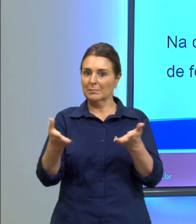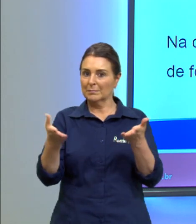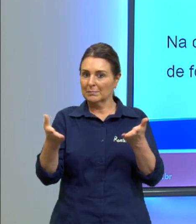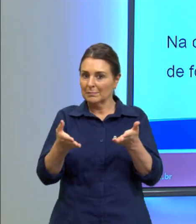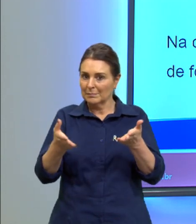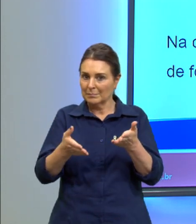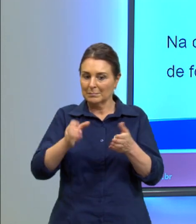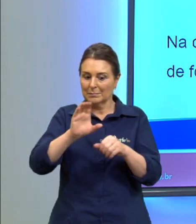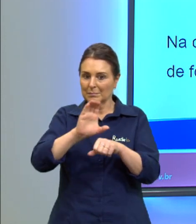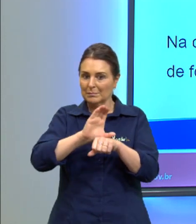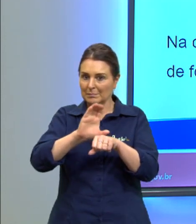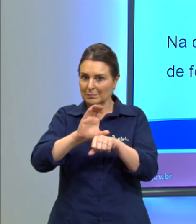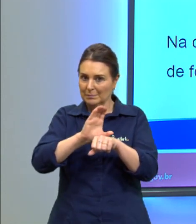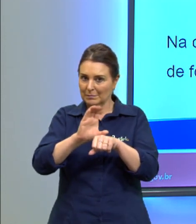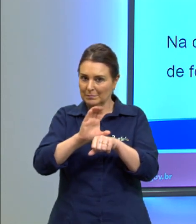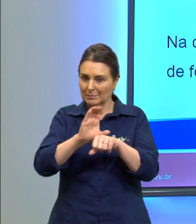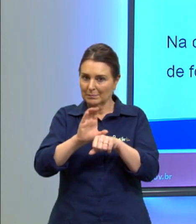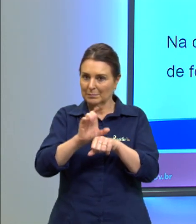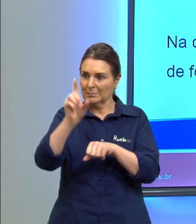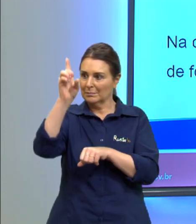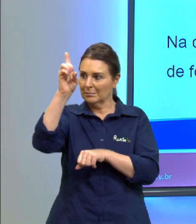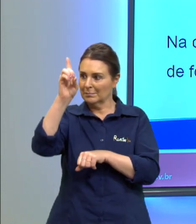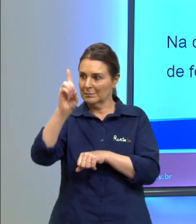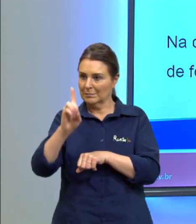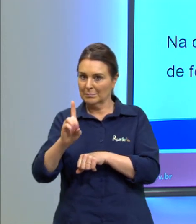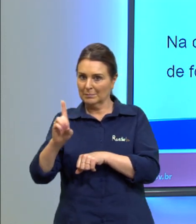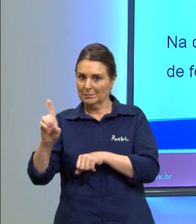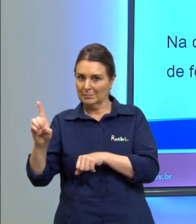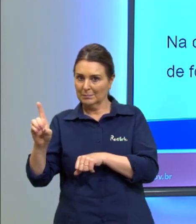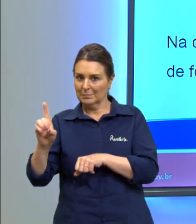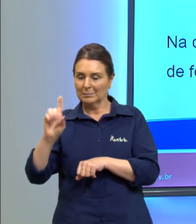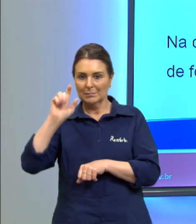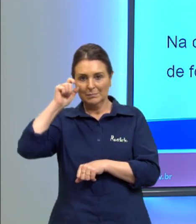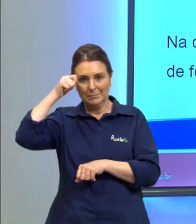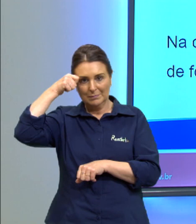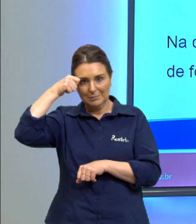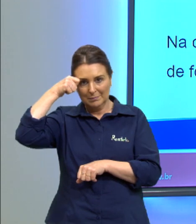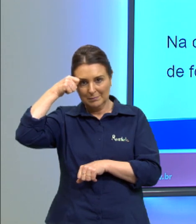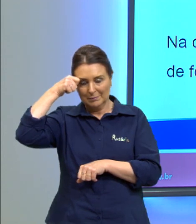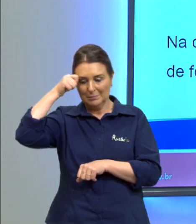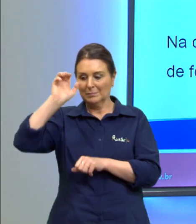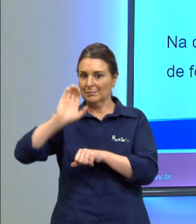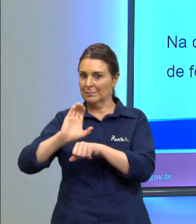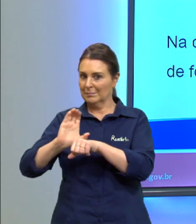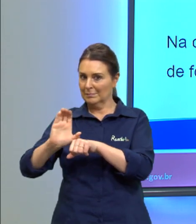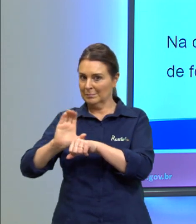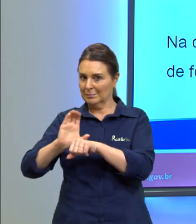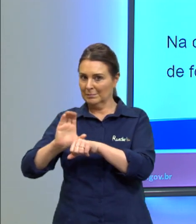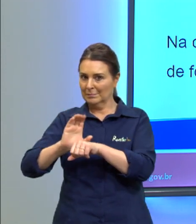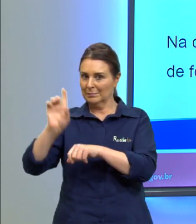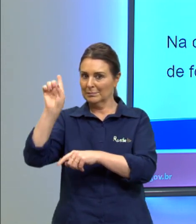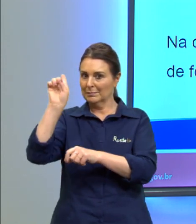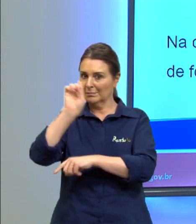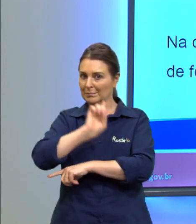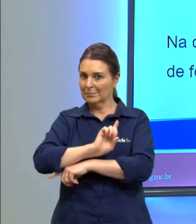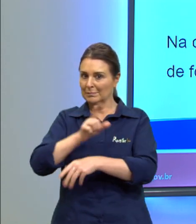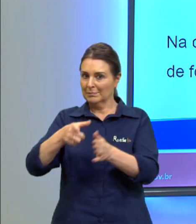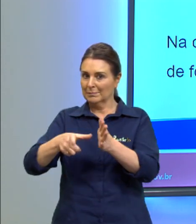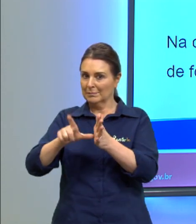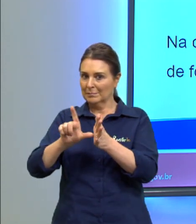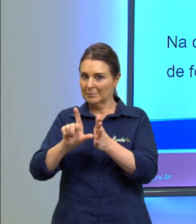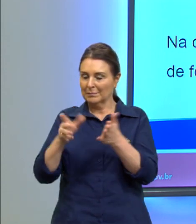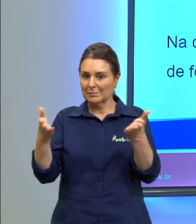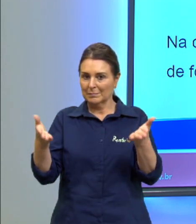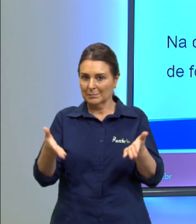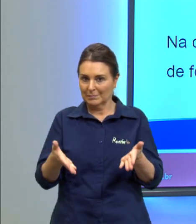cinza e a do lado direito em preto e em cinza dia anterior e atual